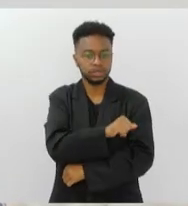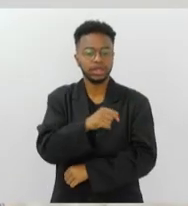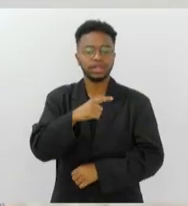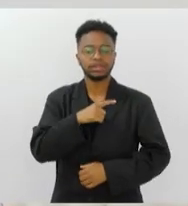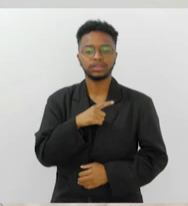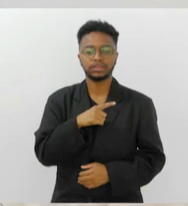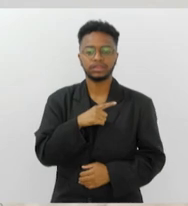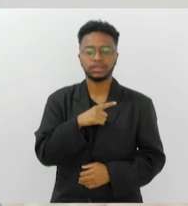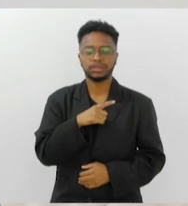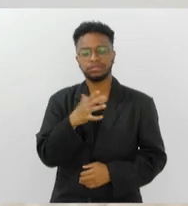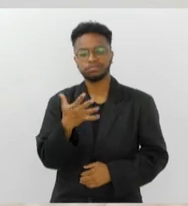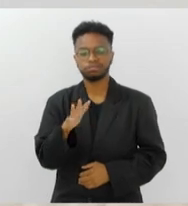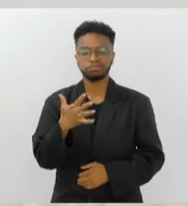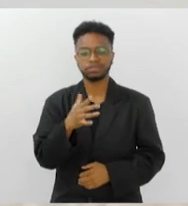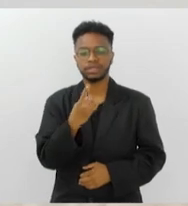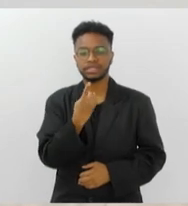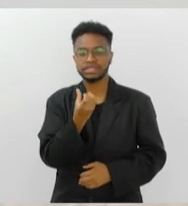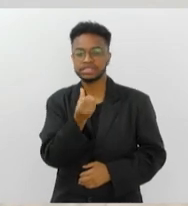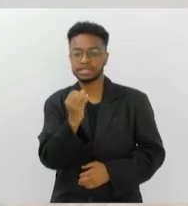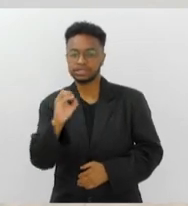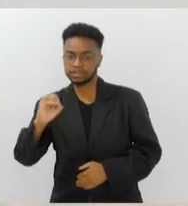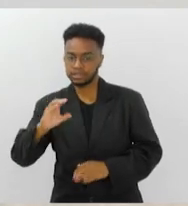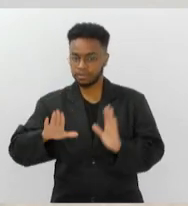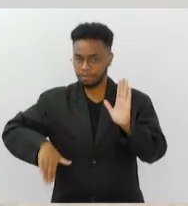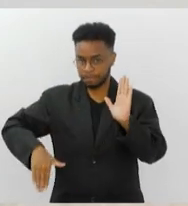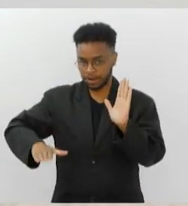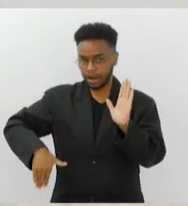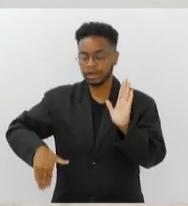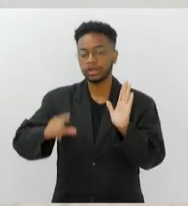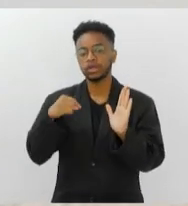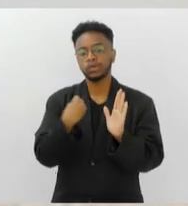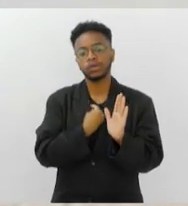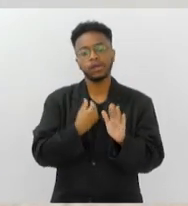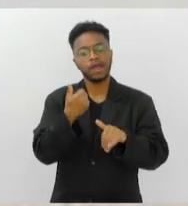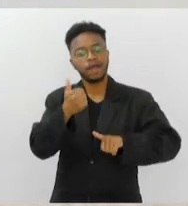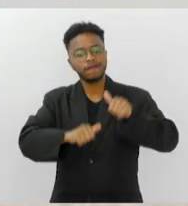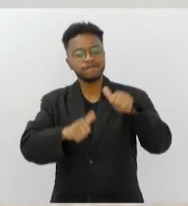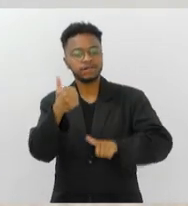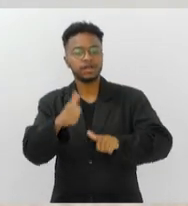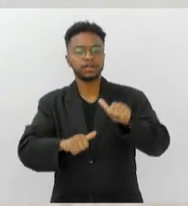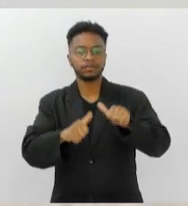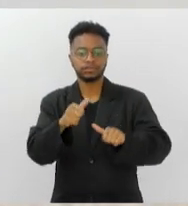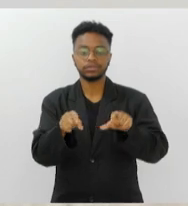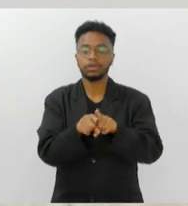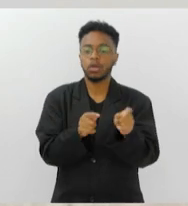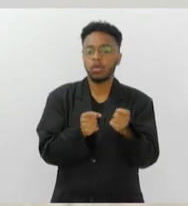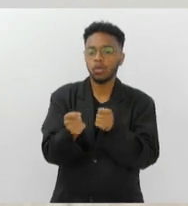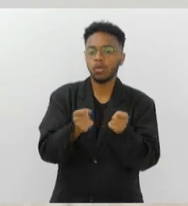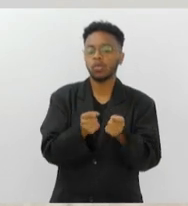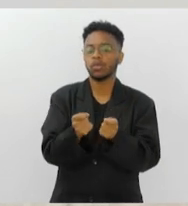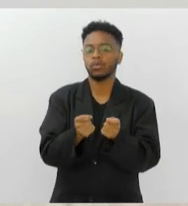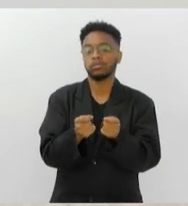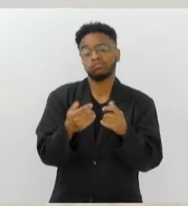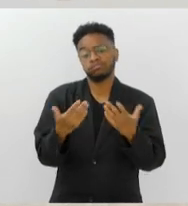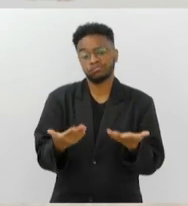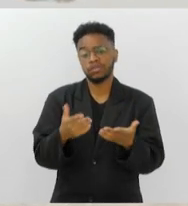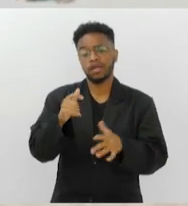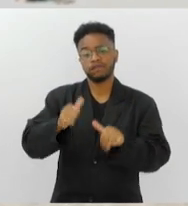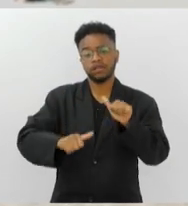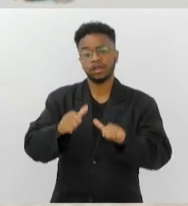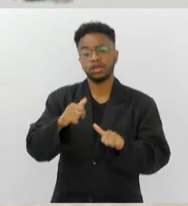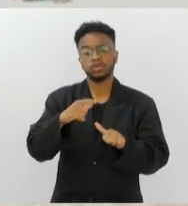São em torno de 160 praias que nós fazemos esse monitoramento. Esse monitoramento é